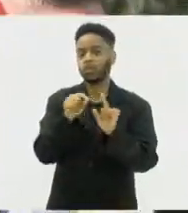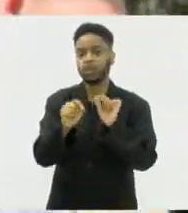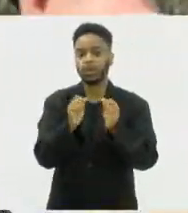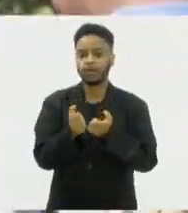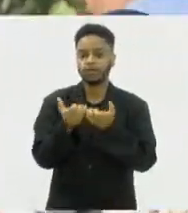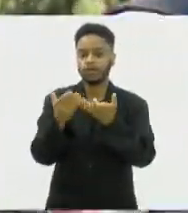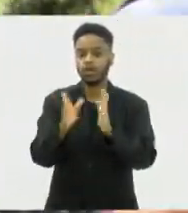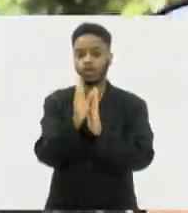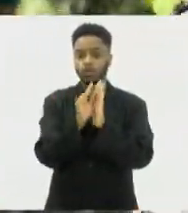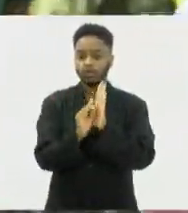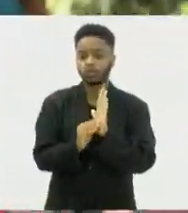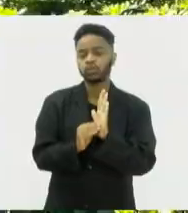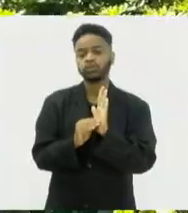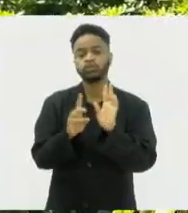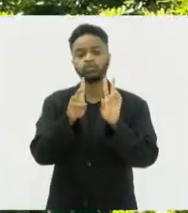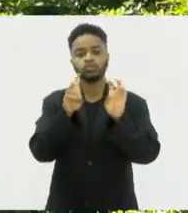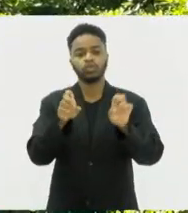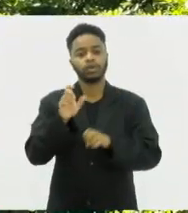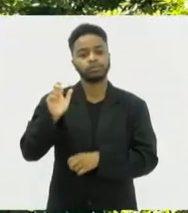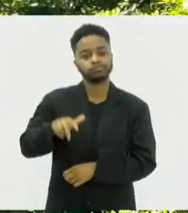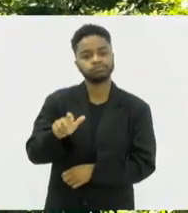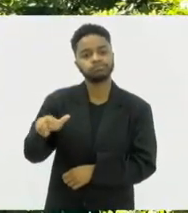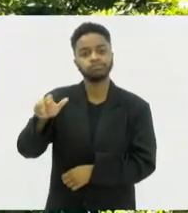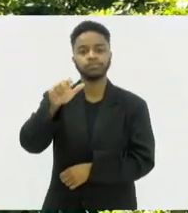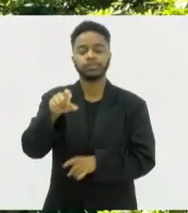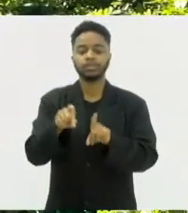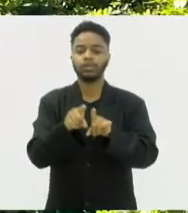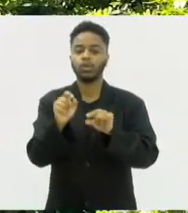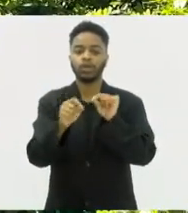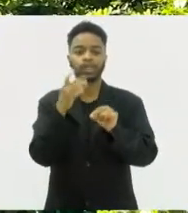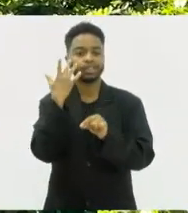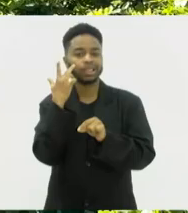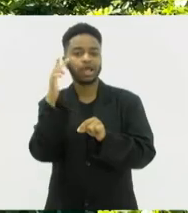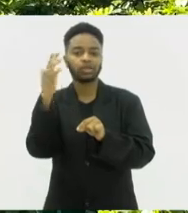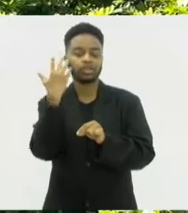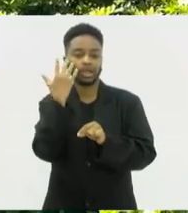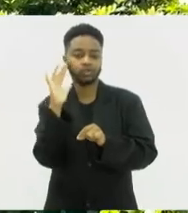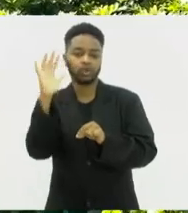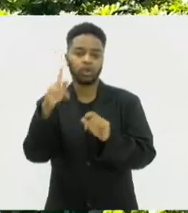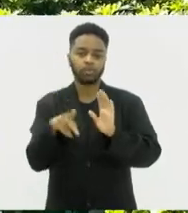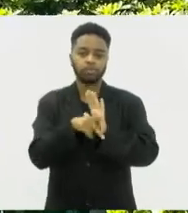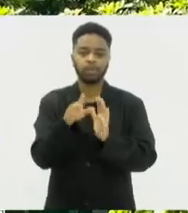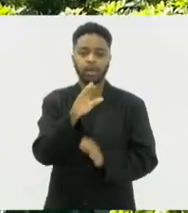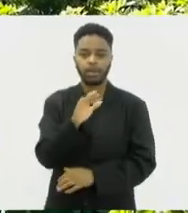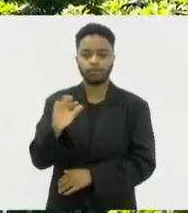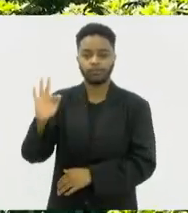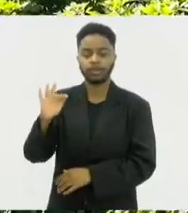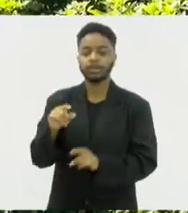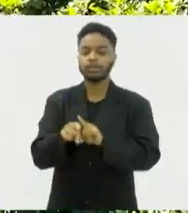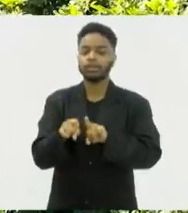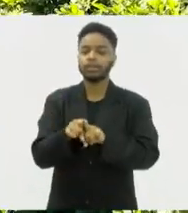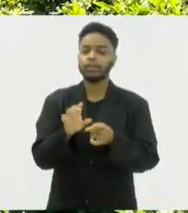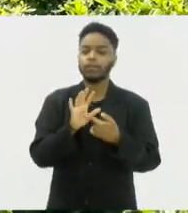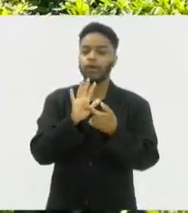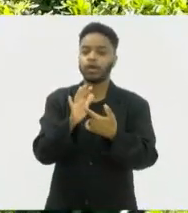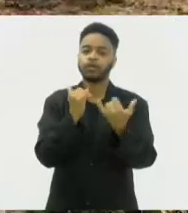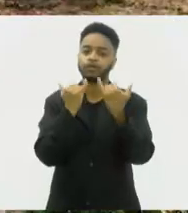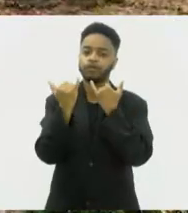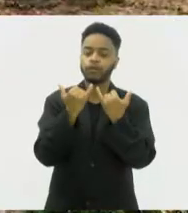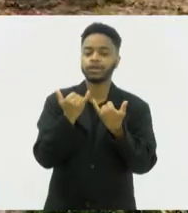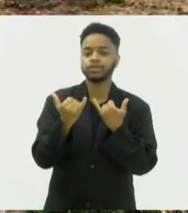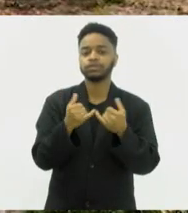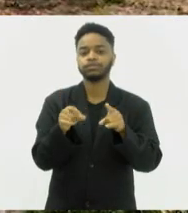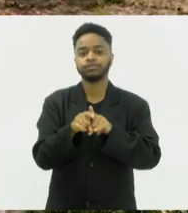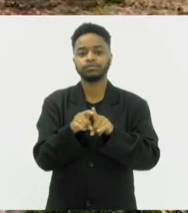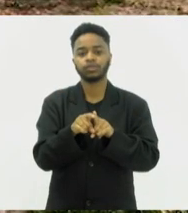conteúdo oficial sobre as trilhas e atrativos naturais de Cabo Frio, além de produzir dados estatísticos e ferramentas de auxílio à gestão de